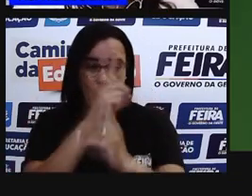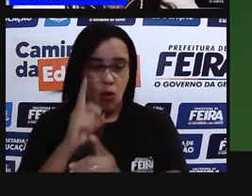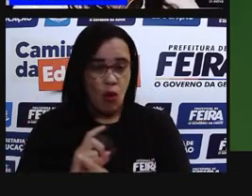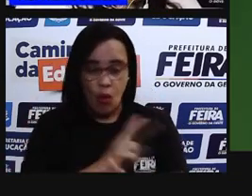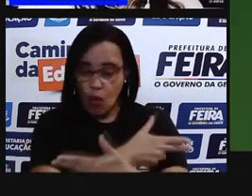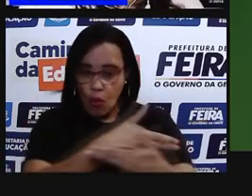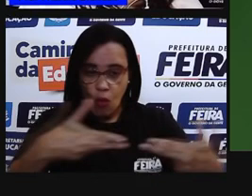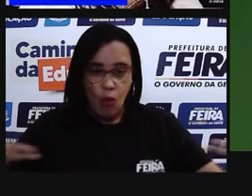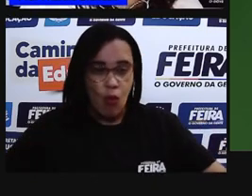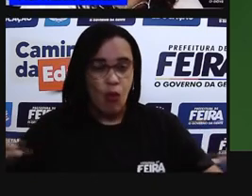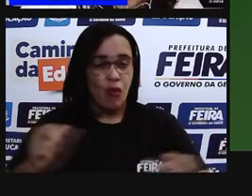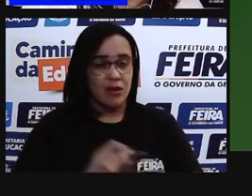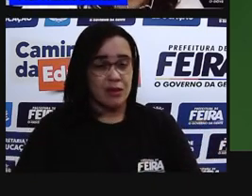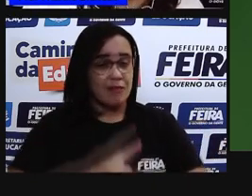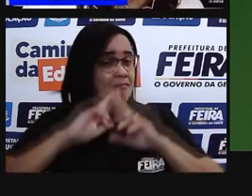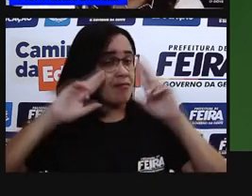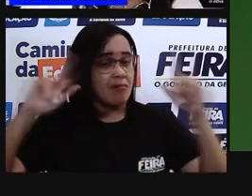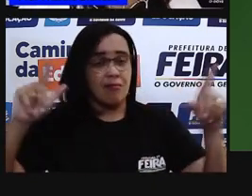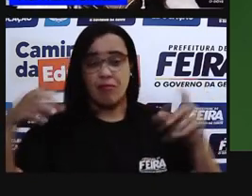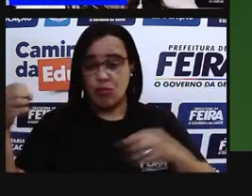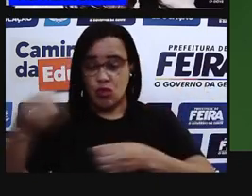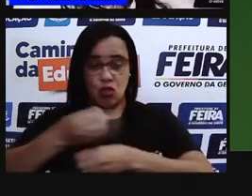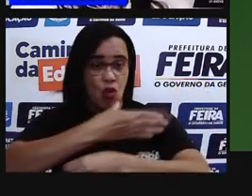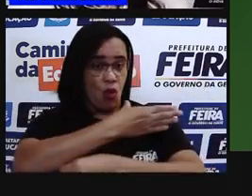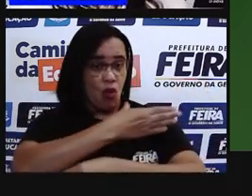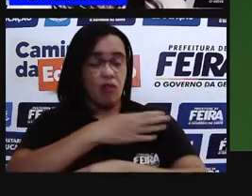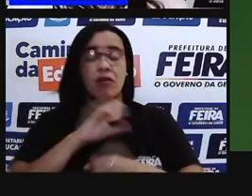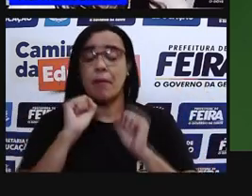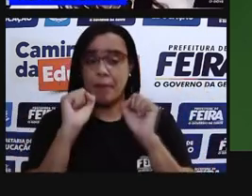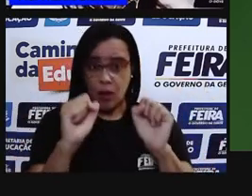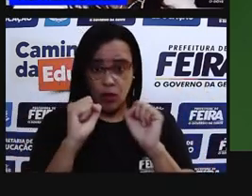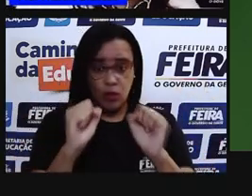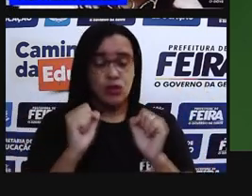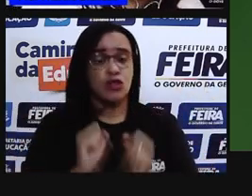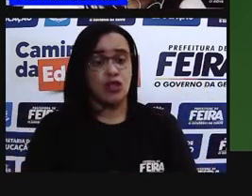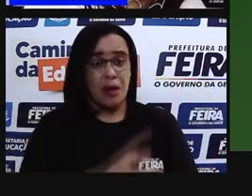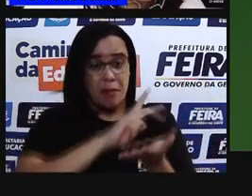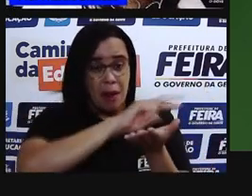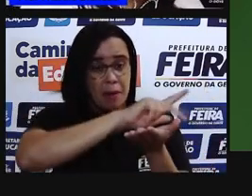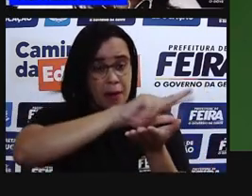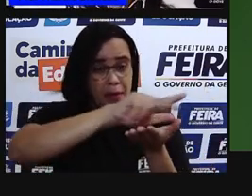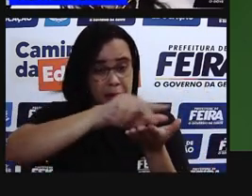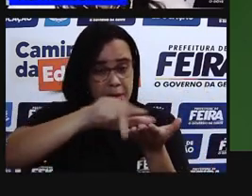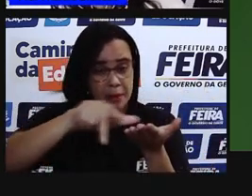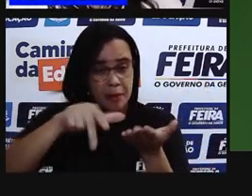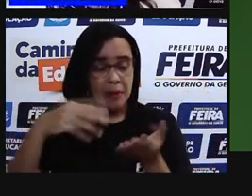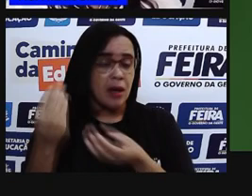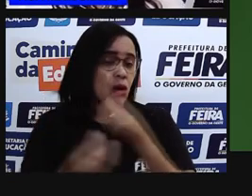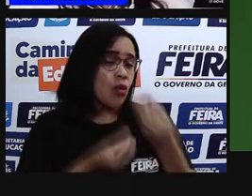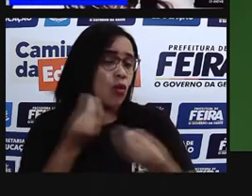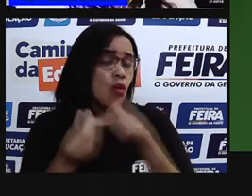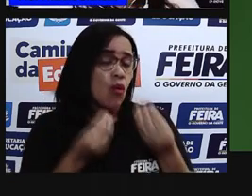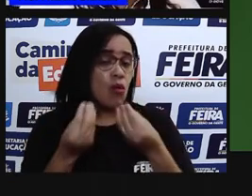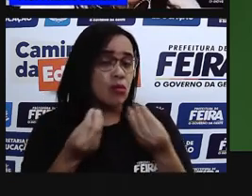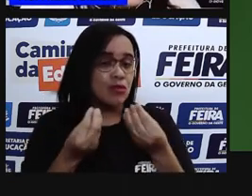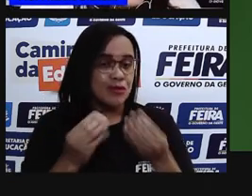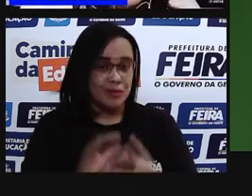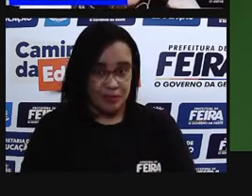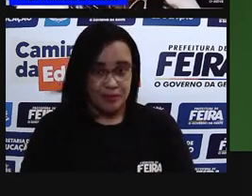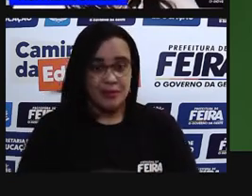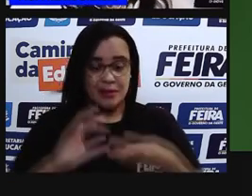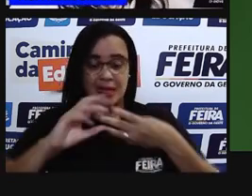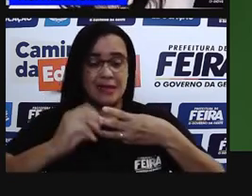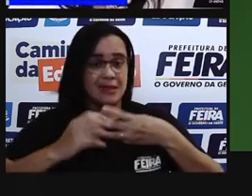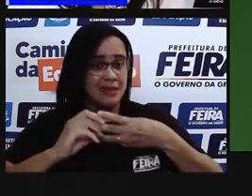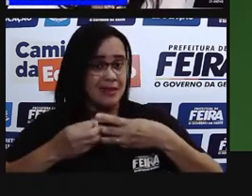Dessa ferramenta pra descobrir um pouco mais sobre as mitocôndrias, sobre o complexo de Golgi, como é que ele funciona, como é que ele está.